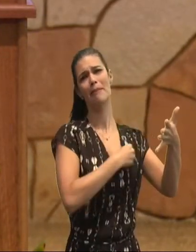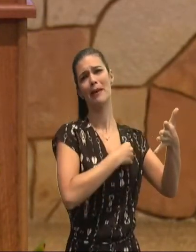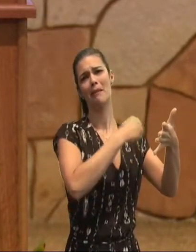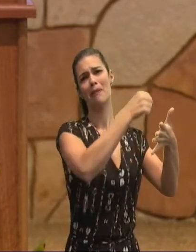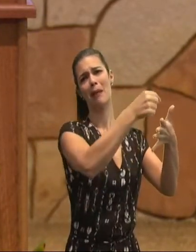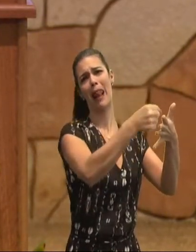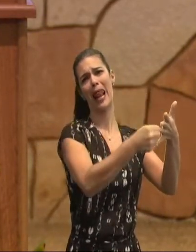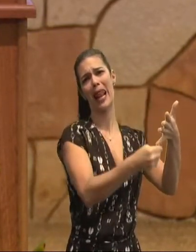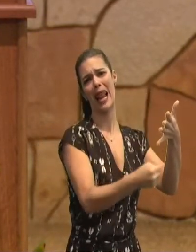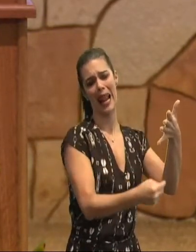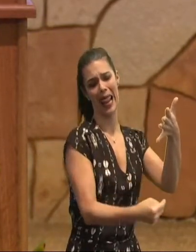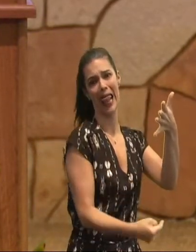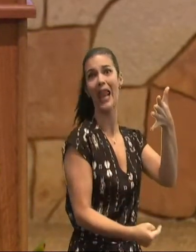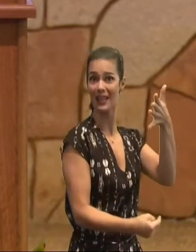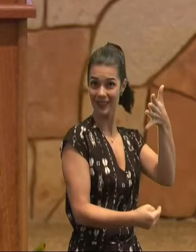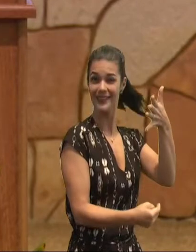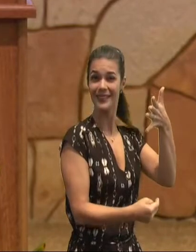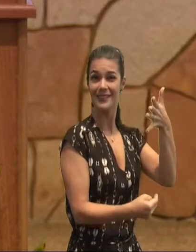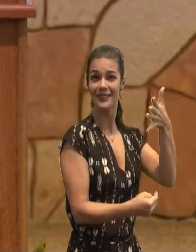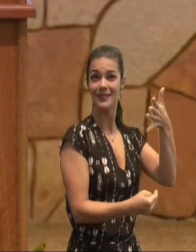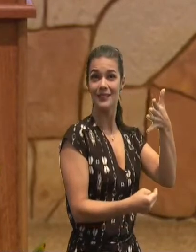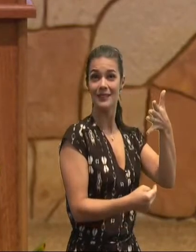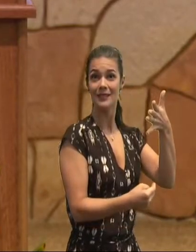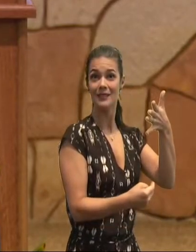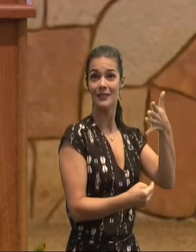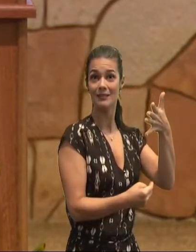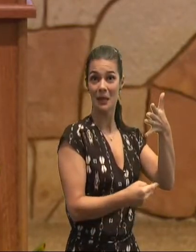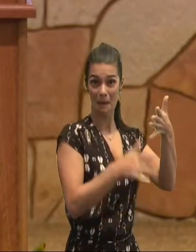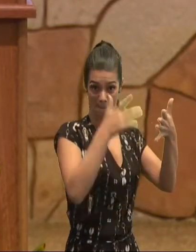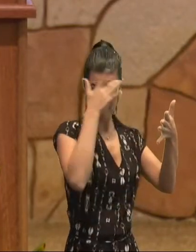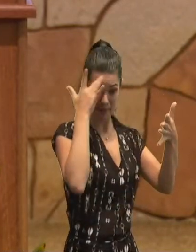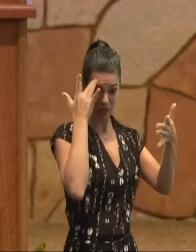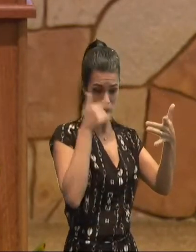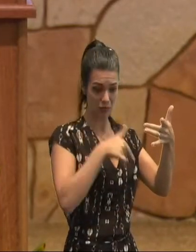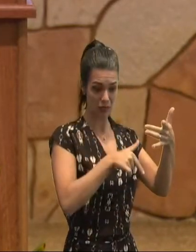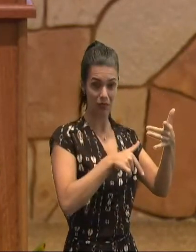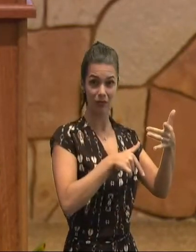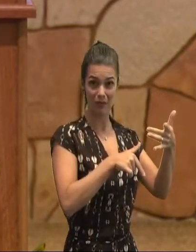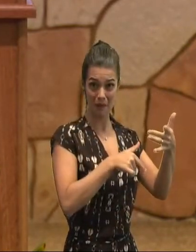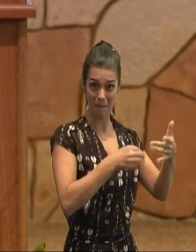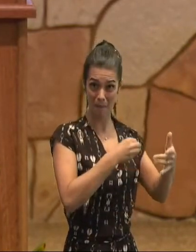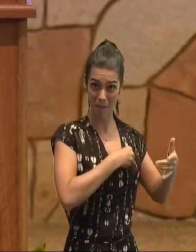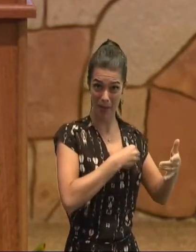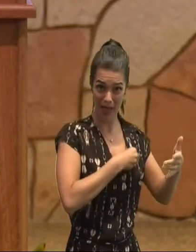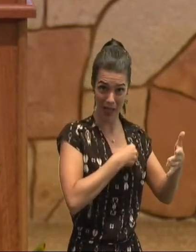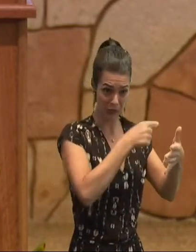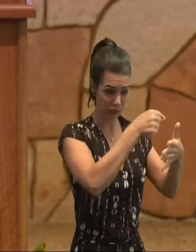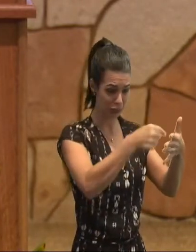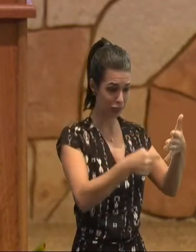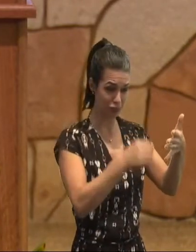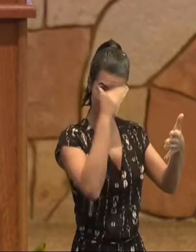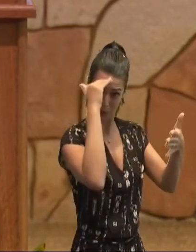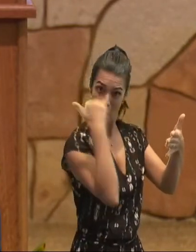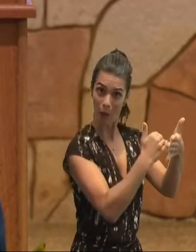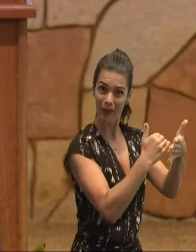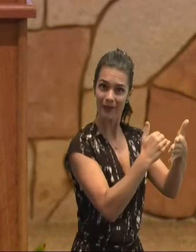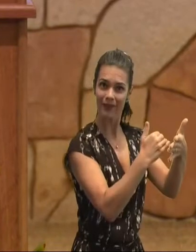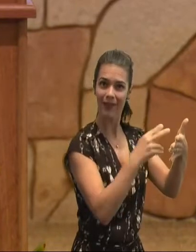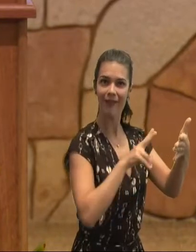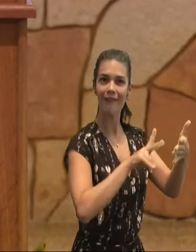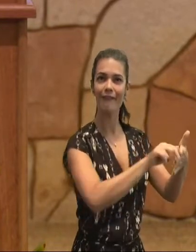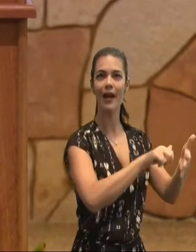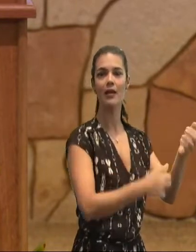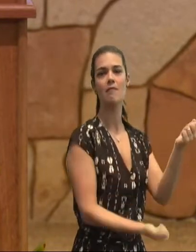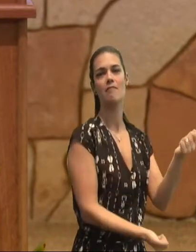porque a consequência, dos que fazem, estas coisas, é a morte, eterna, veja, o que, diz, o